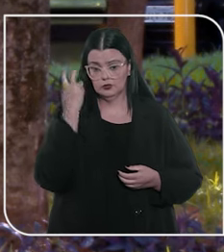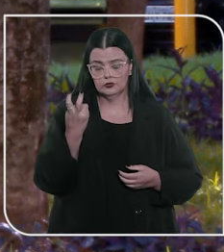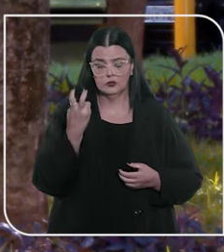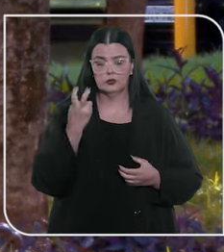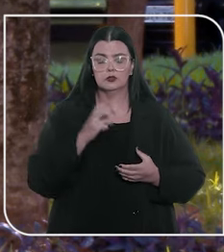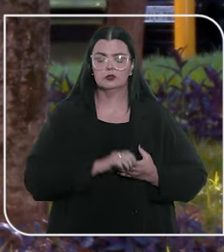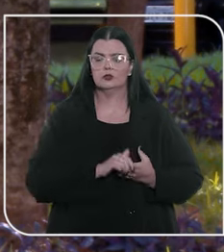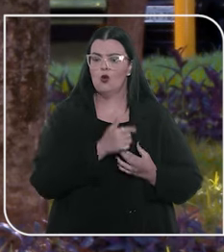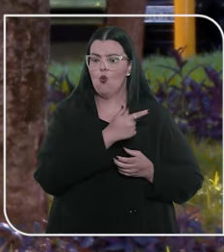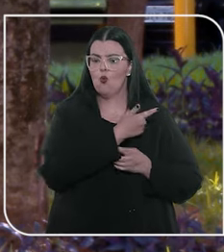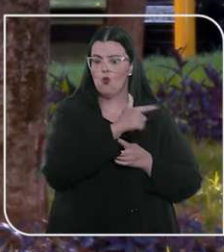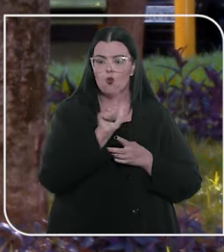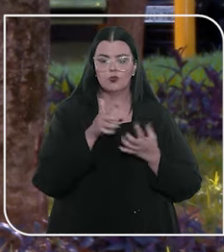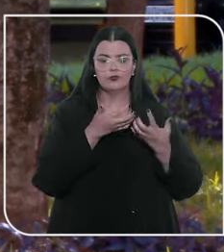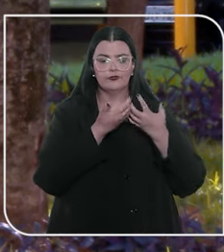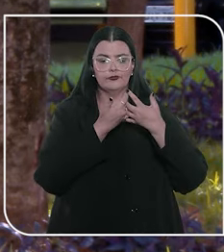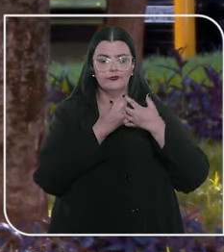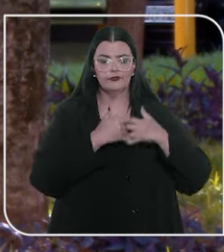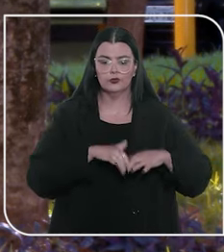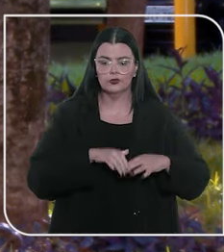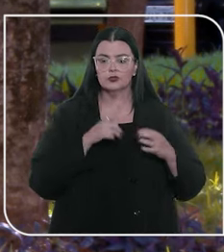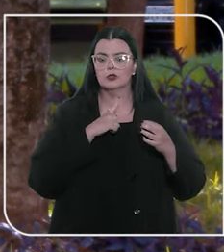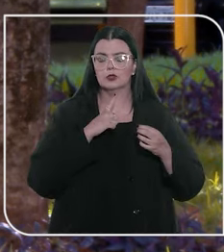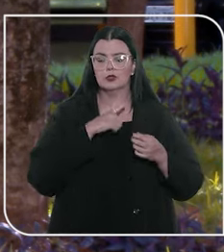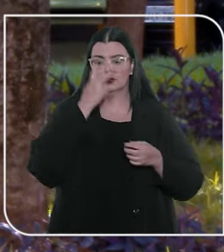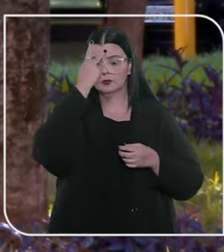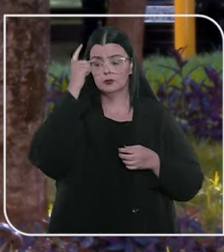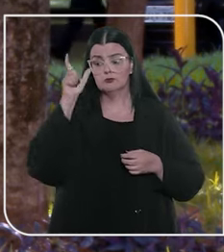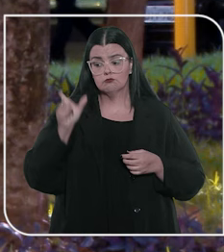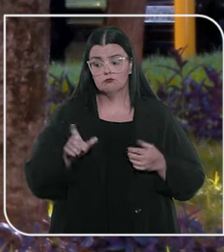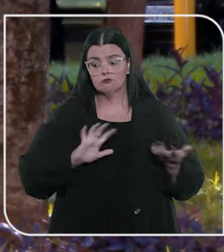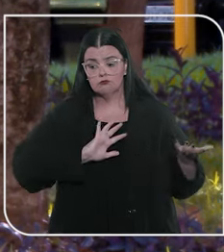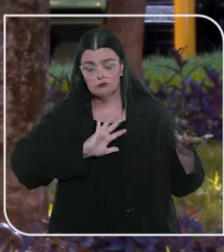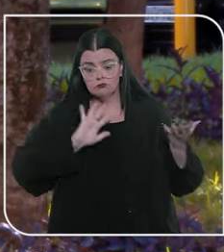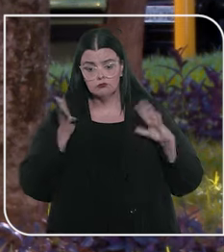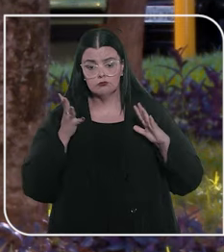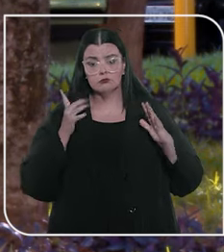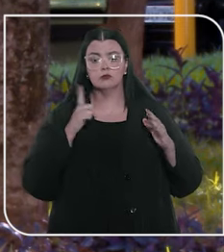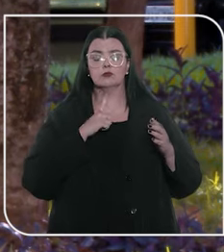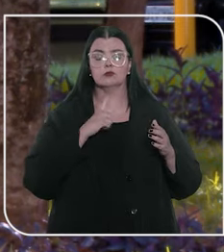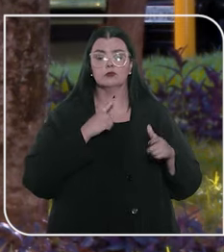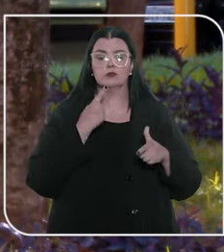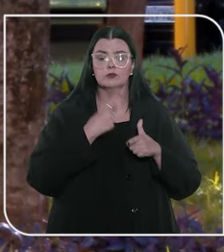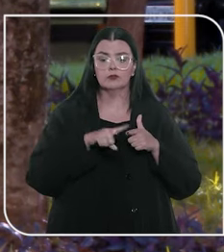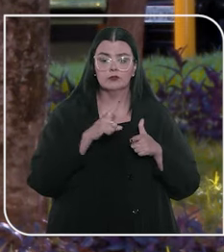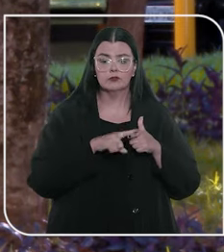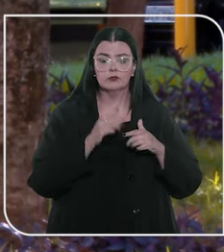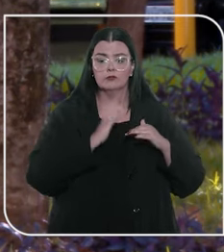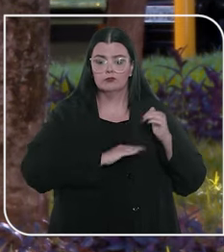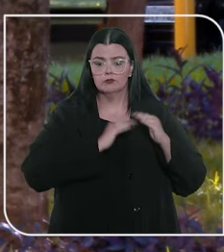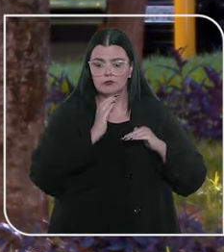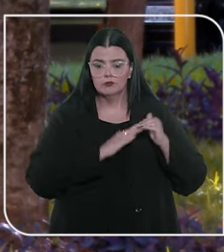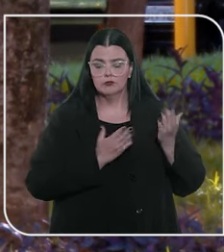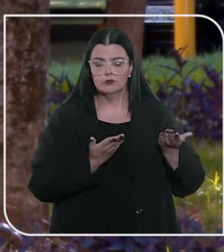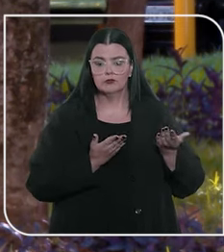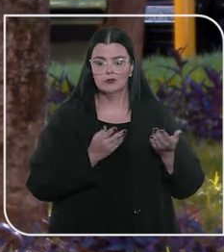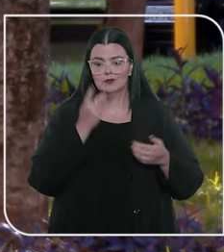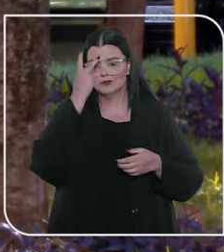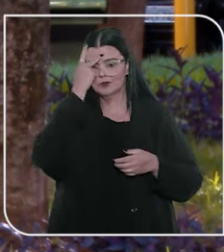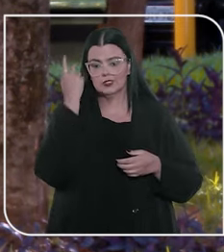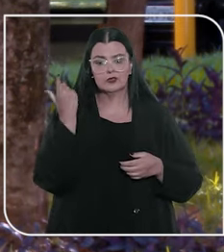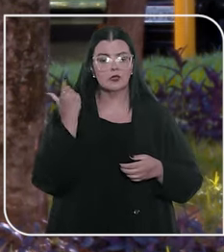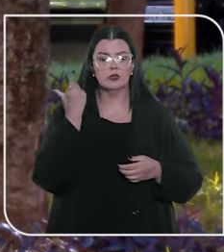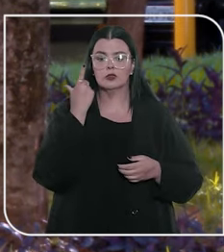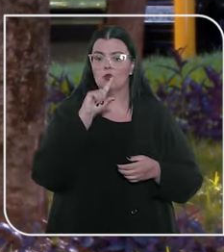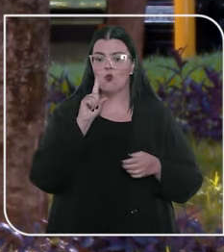inteligência e outras funções que determinam o que o sujeito pode fazer e as consequências dos seus atos. Na medida em que